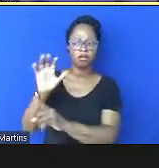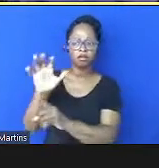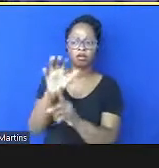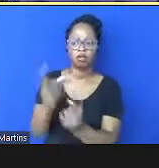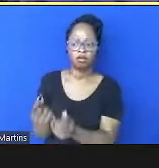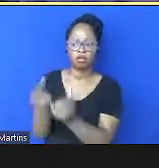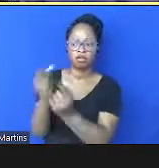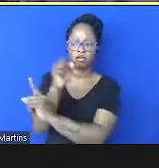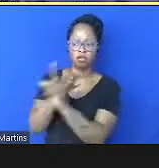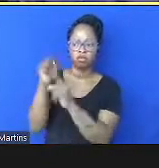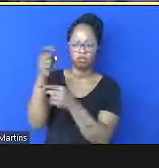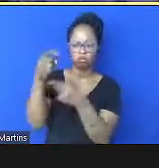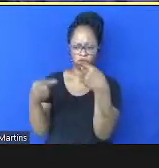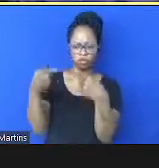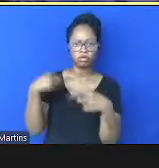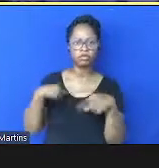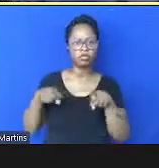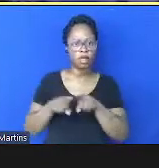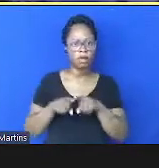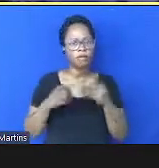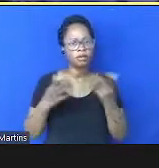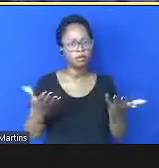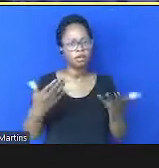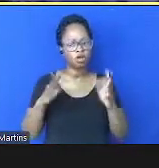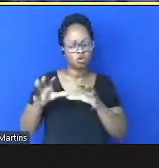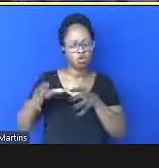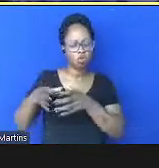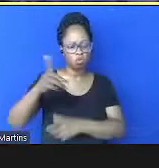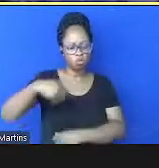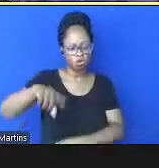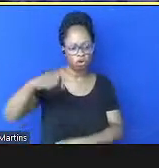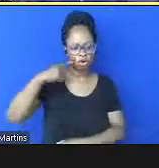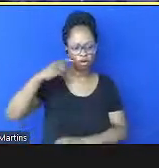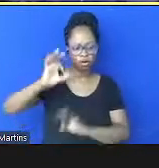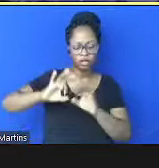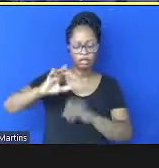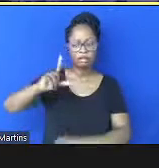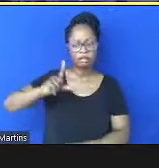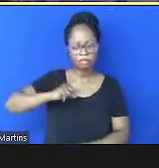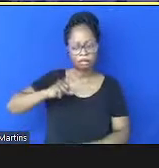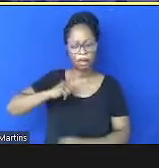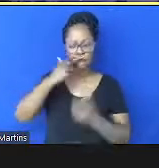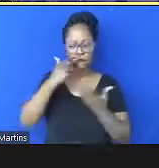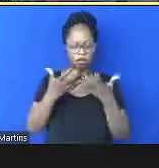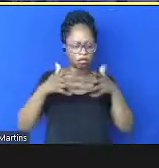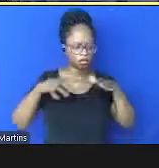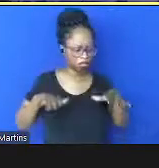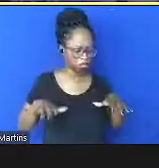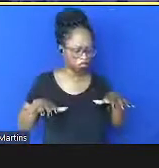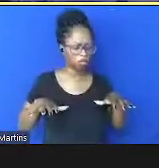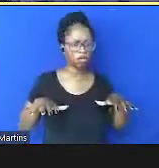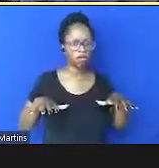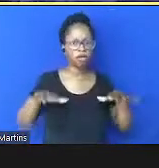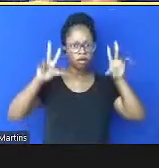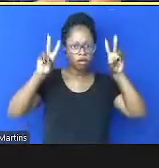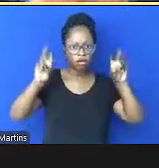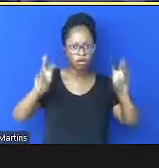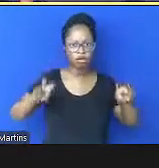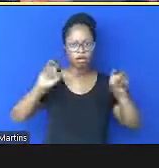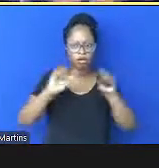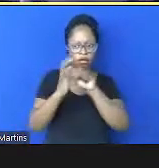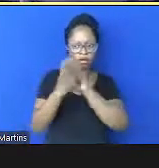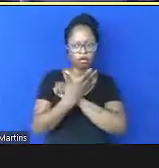e políticos então um dos grupos que a gente que tenta separar isso sobre as causas da pandemia